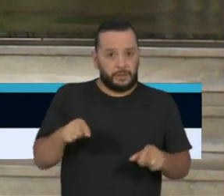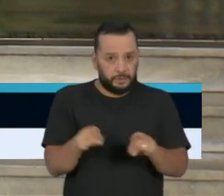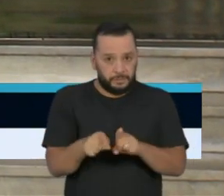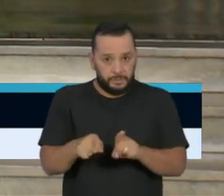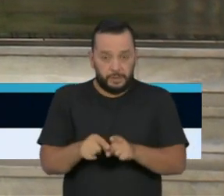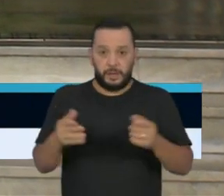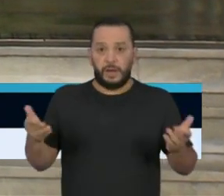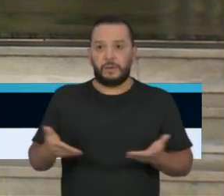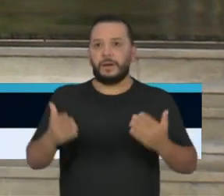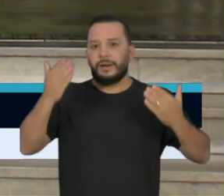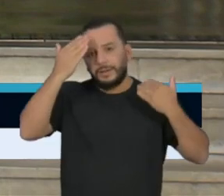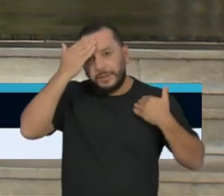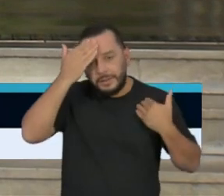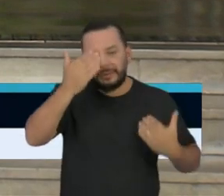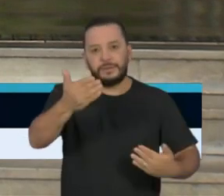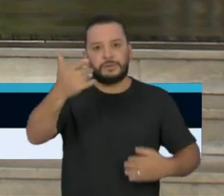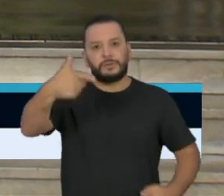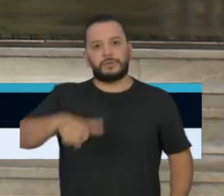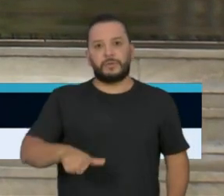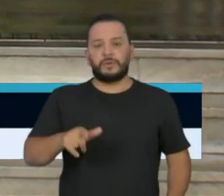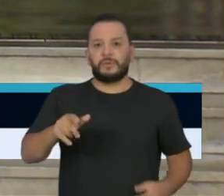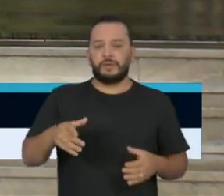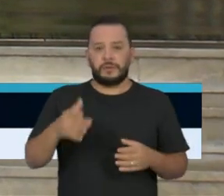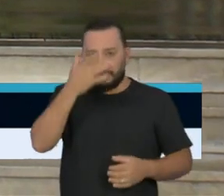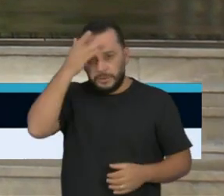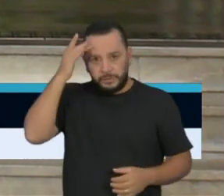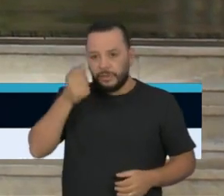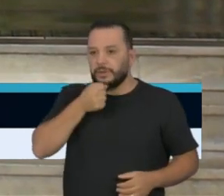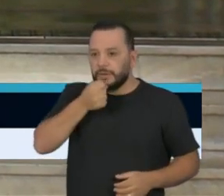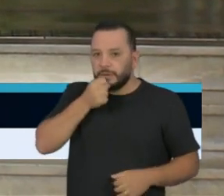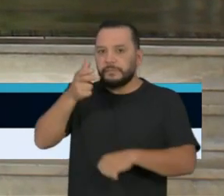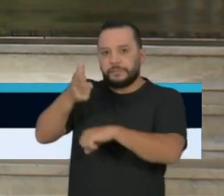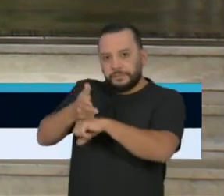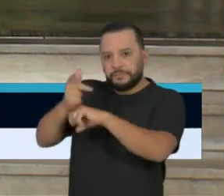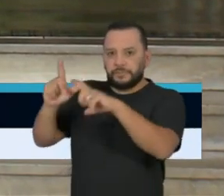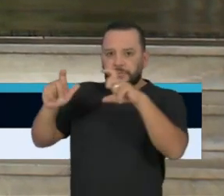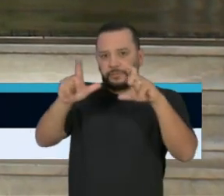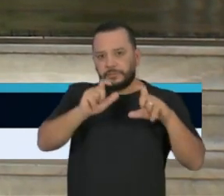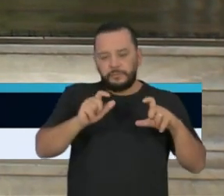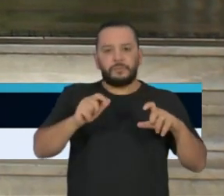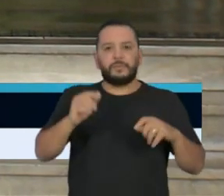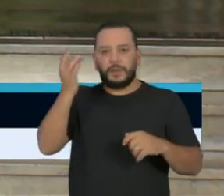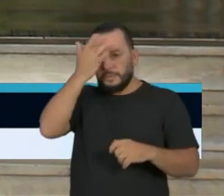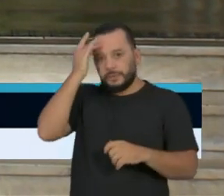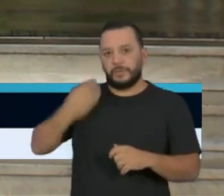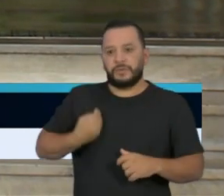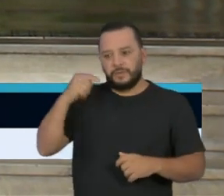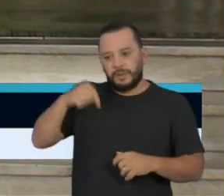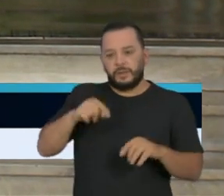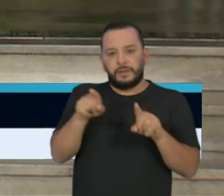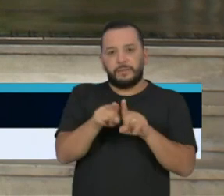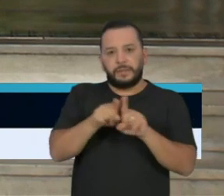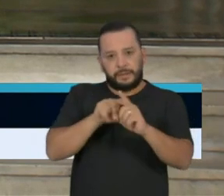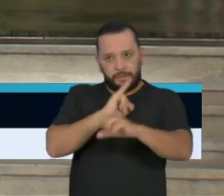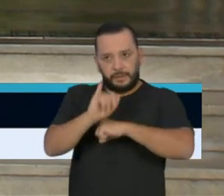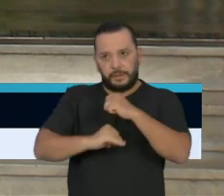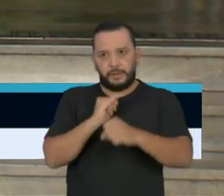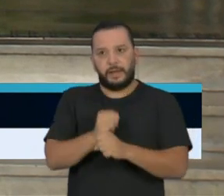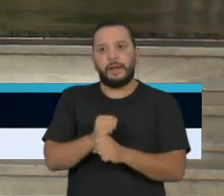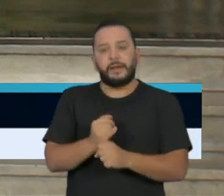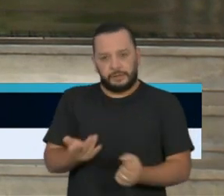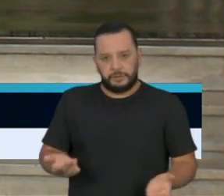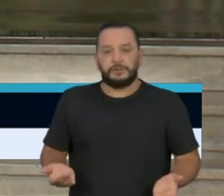encerrar, agradecer mais uma vez a presença dos jornalistas, cinegrafistas, fotógrafos, os que vieram presencialmente, os que não pudendo vir